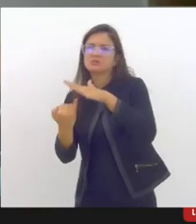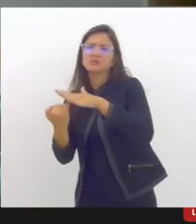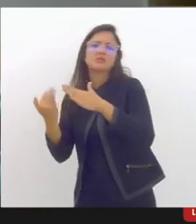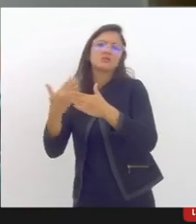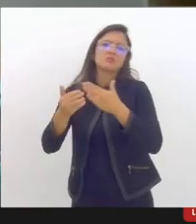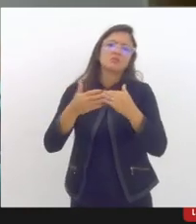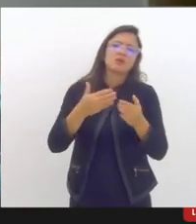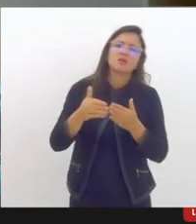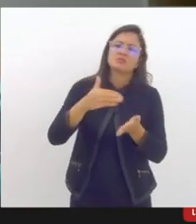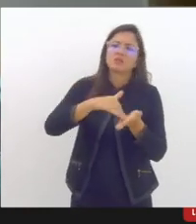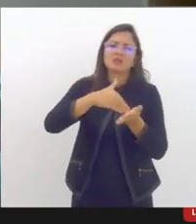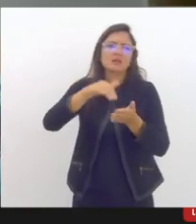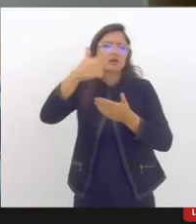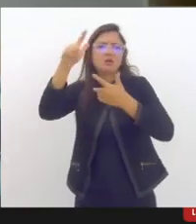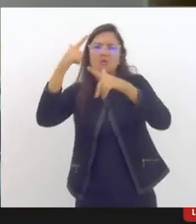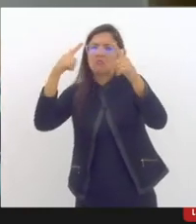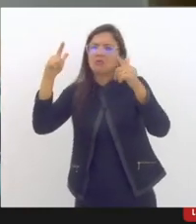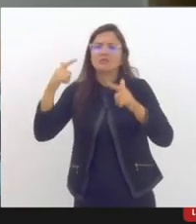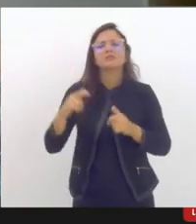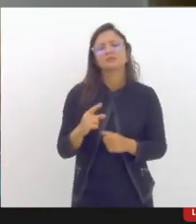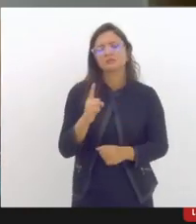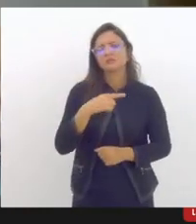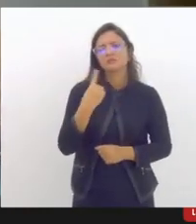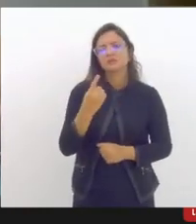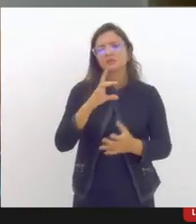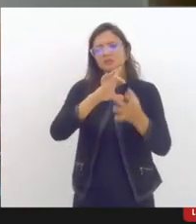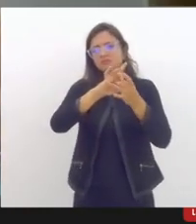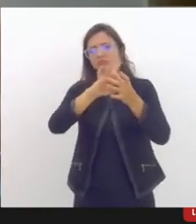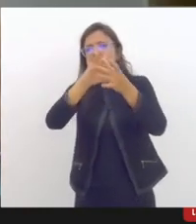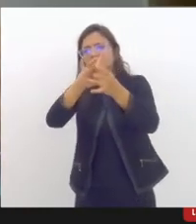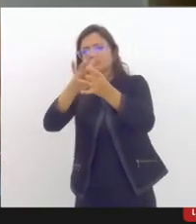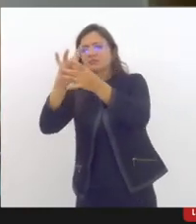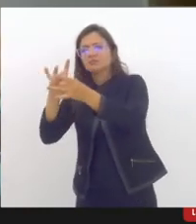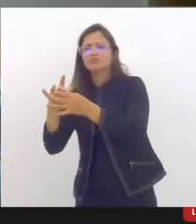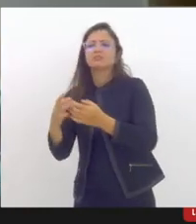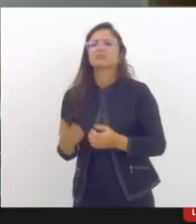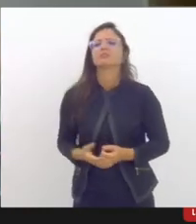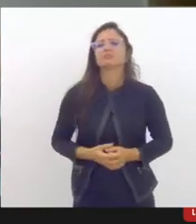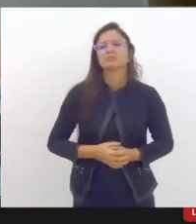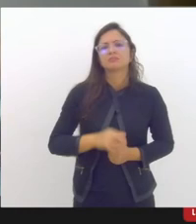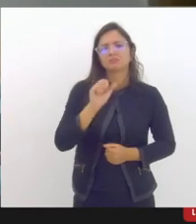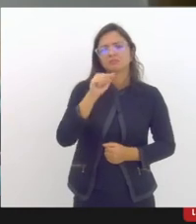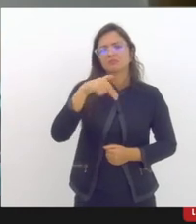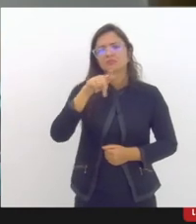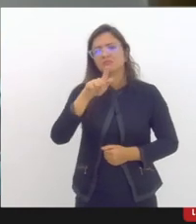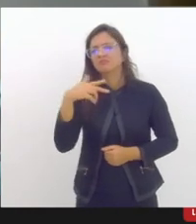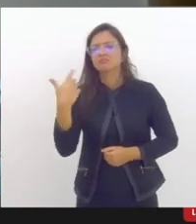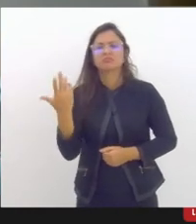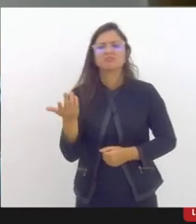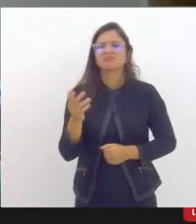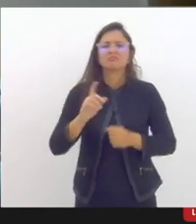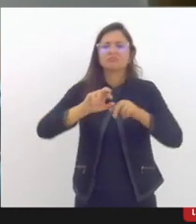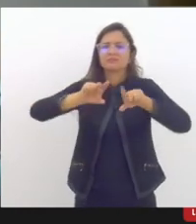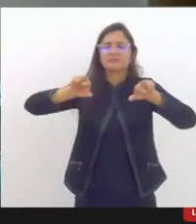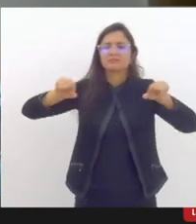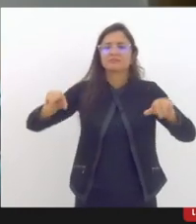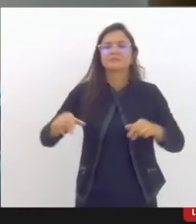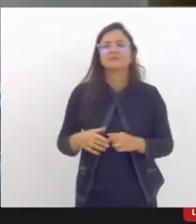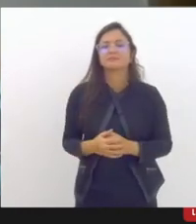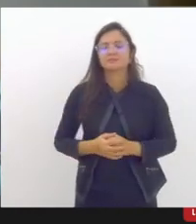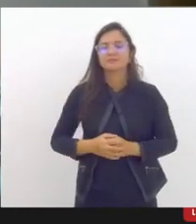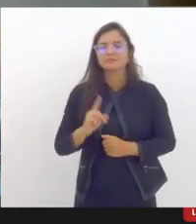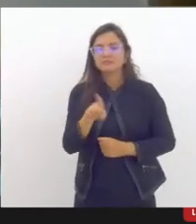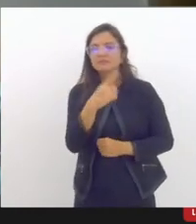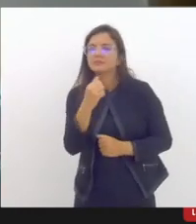secretarias, com ONGs, né? O terceiro setor entrando em